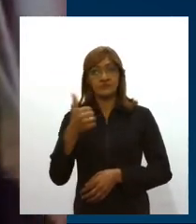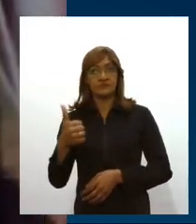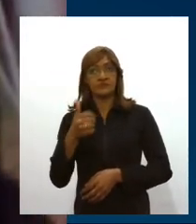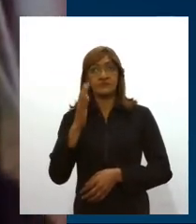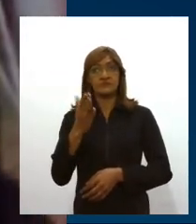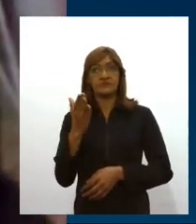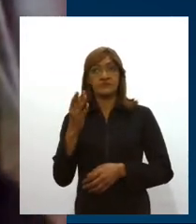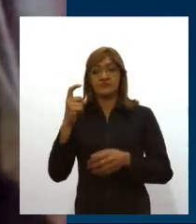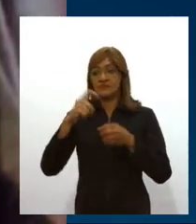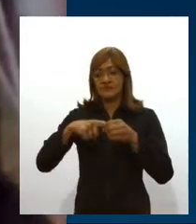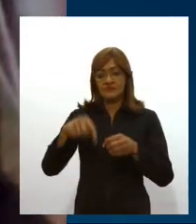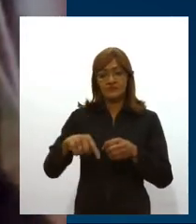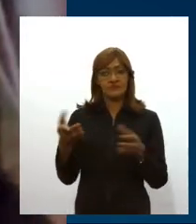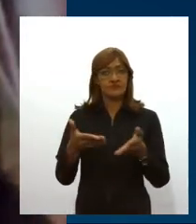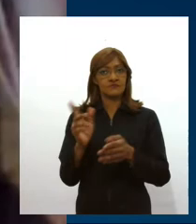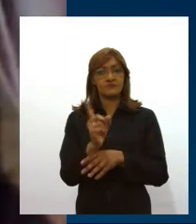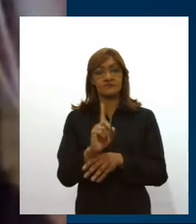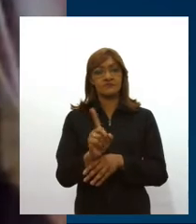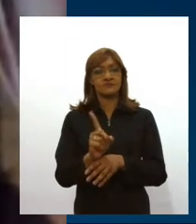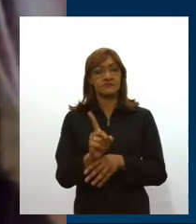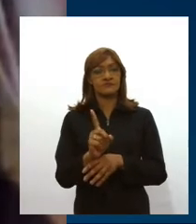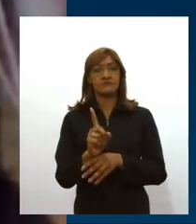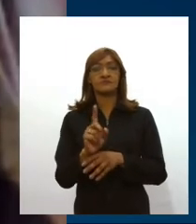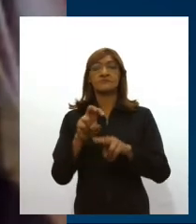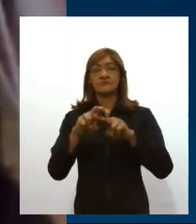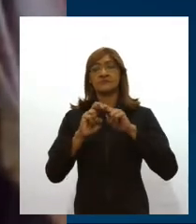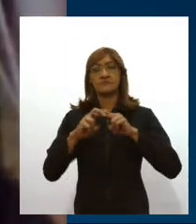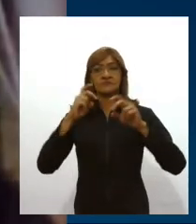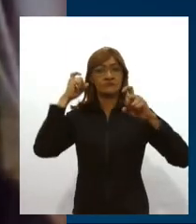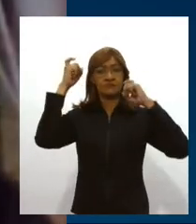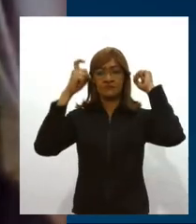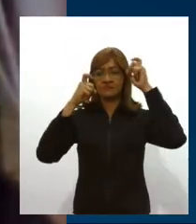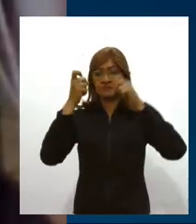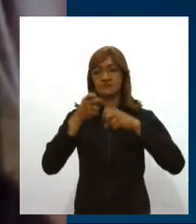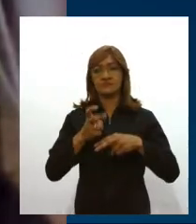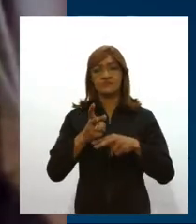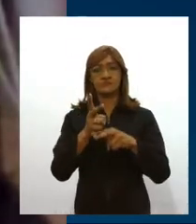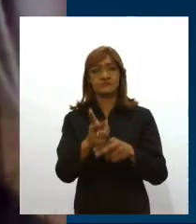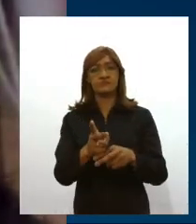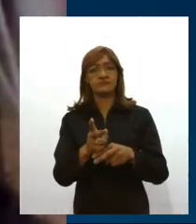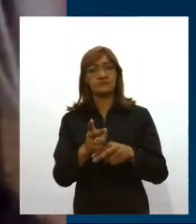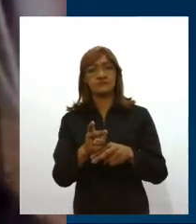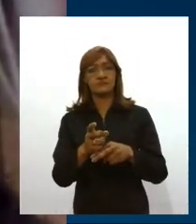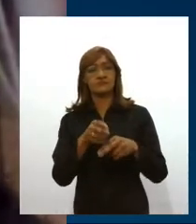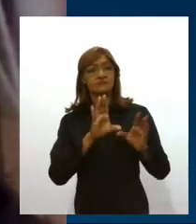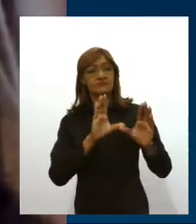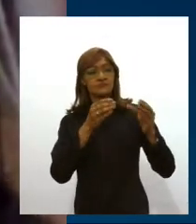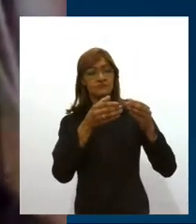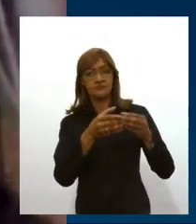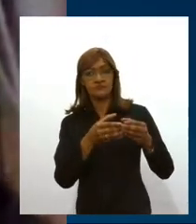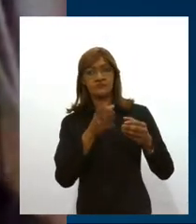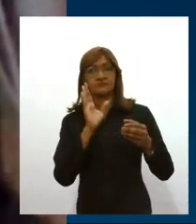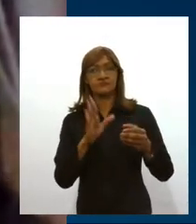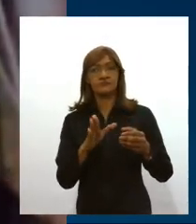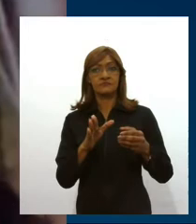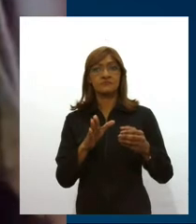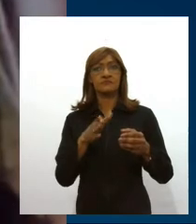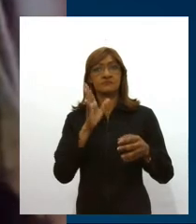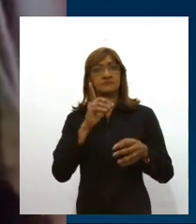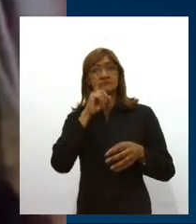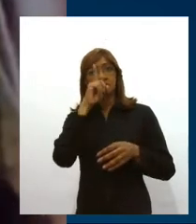retornar nesse momento. Então, isso é uma preocupação sempre do comitê, que esses grupos de risco sejam